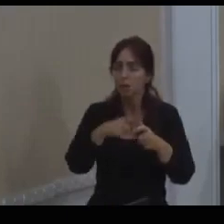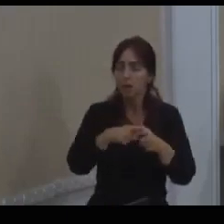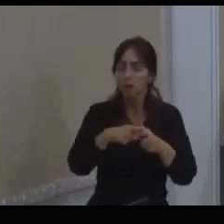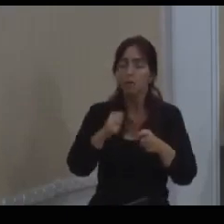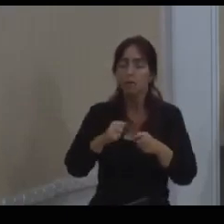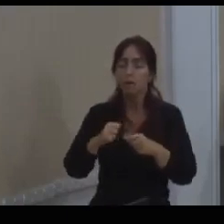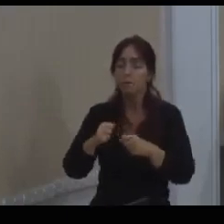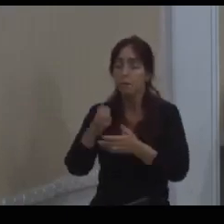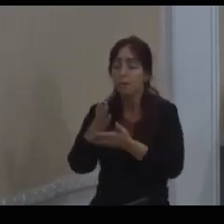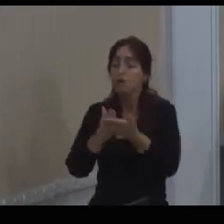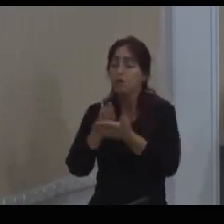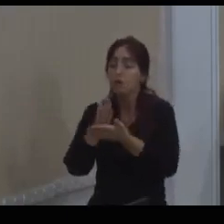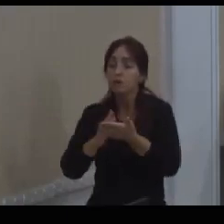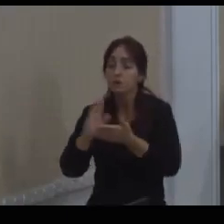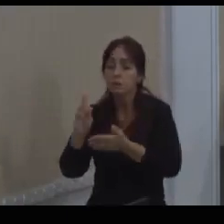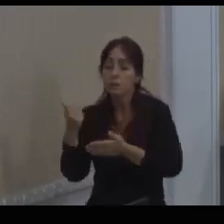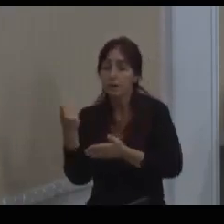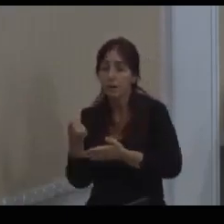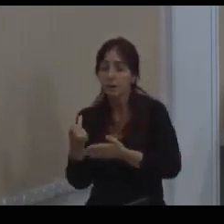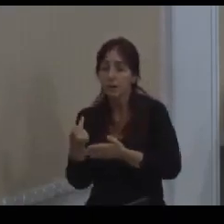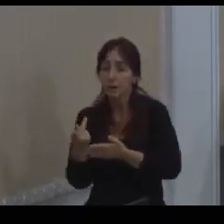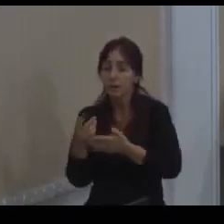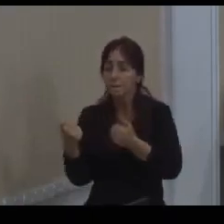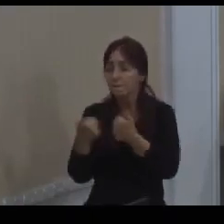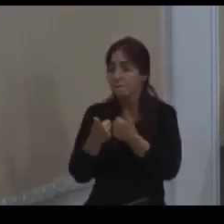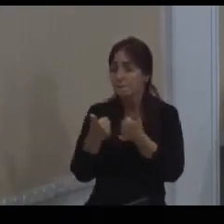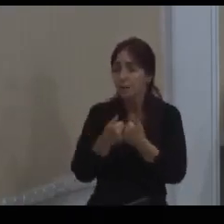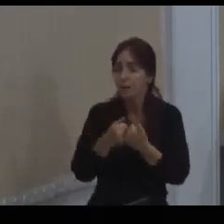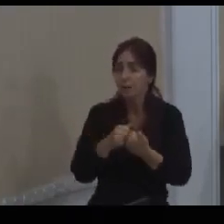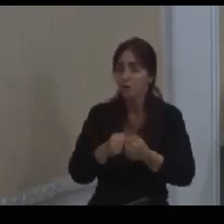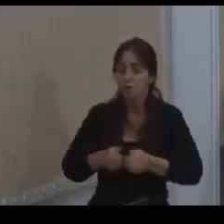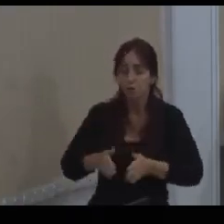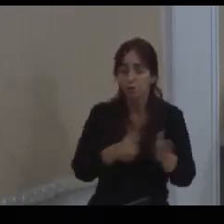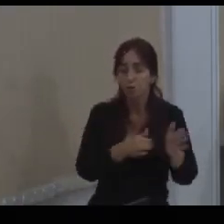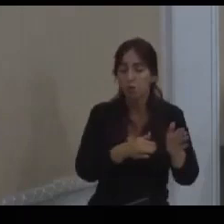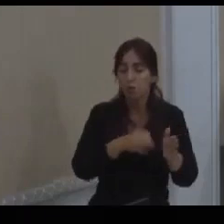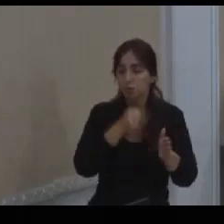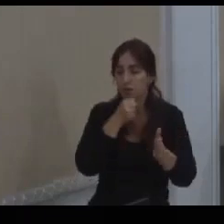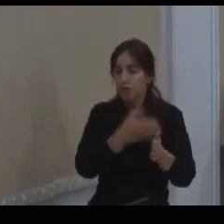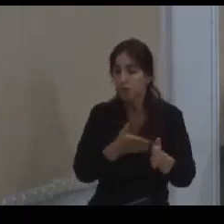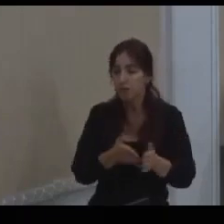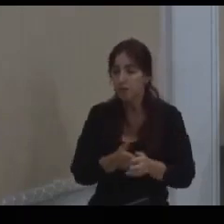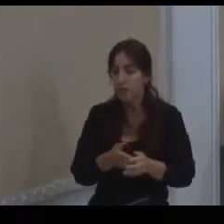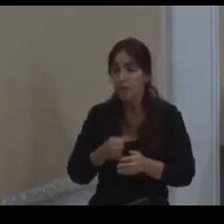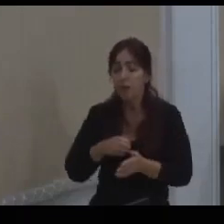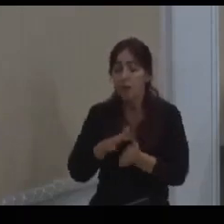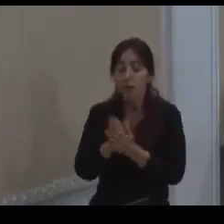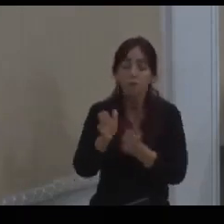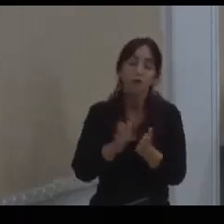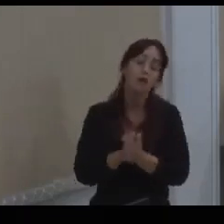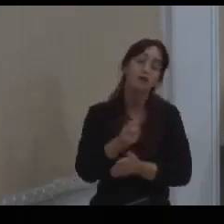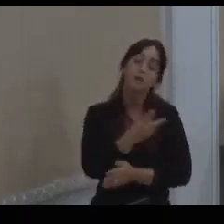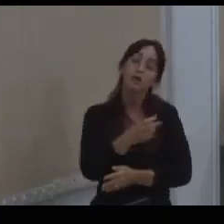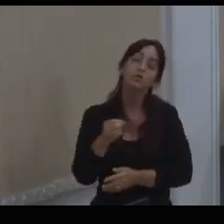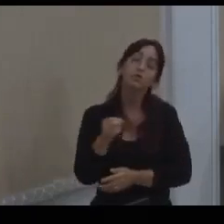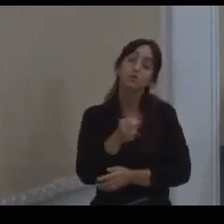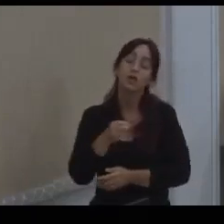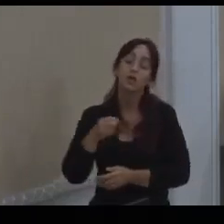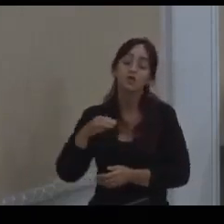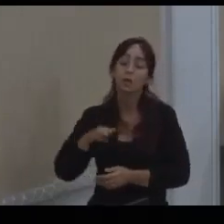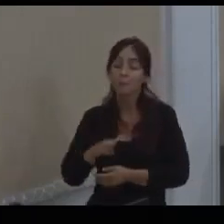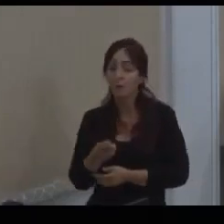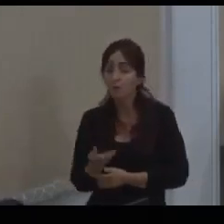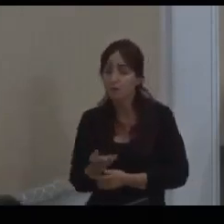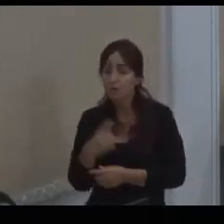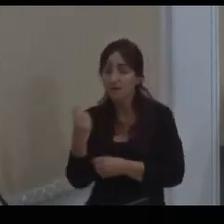de Belo Horizonte, o limite é o Rio das Velhas. Eu vou gastar 200 milhões só para pôr infraestrutura lá para depois pôr as casas. Então,